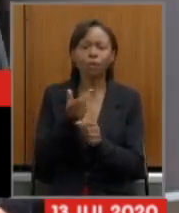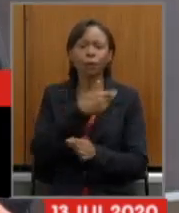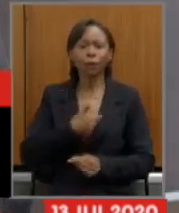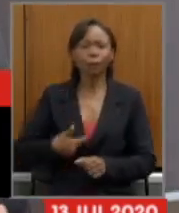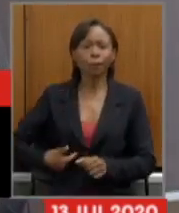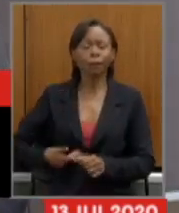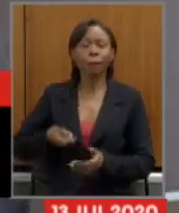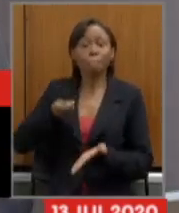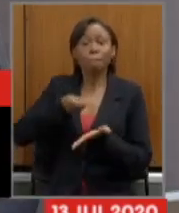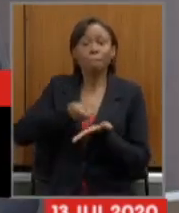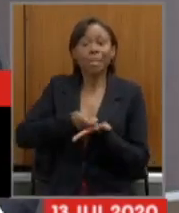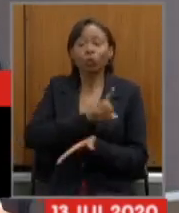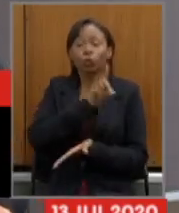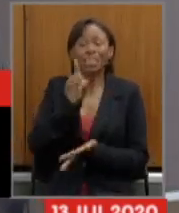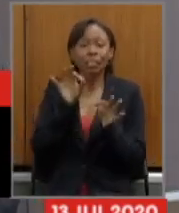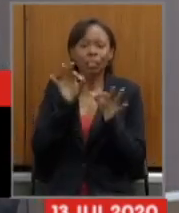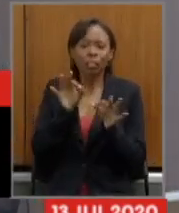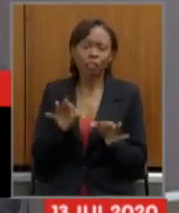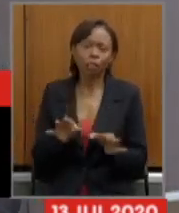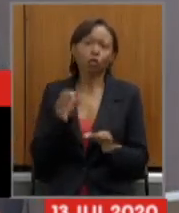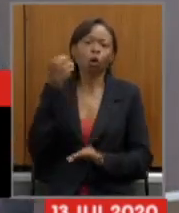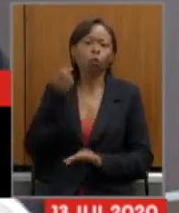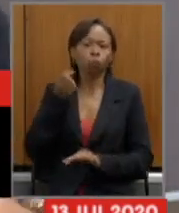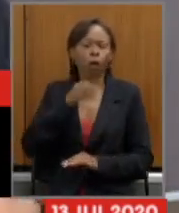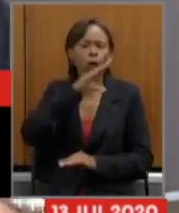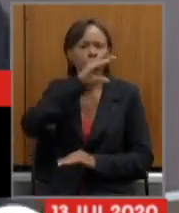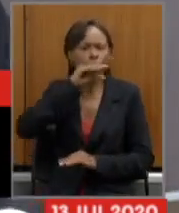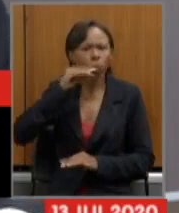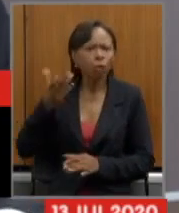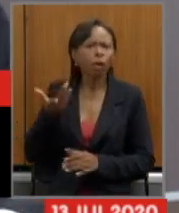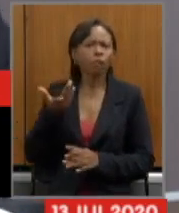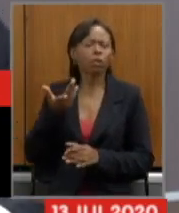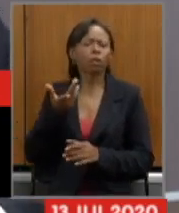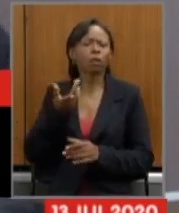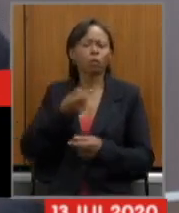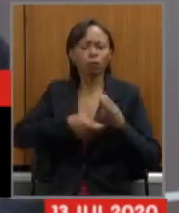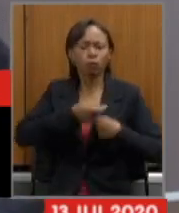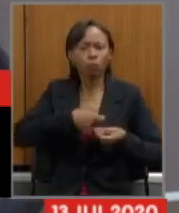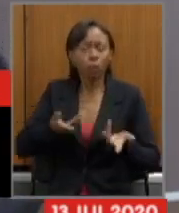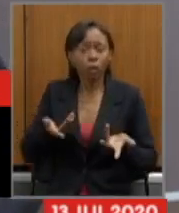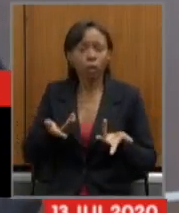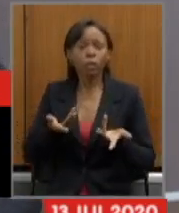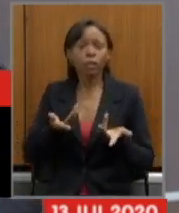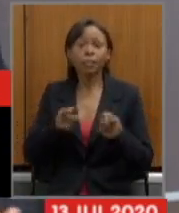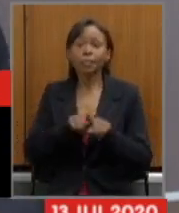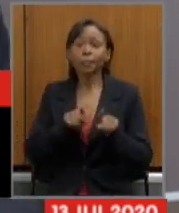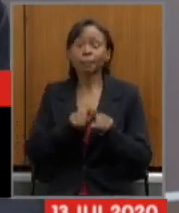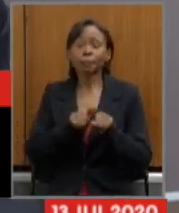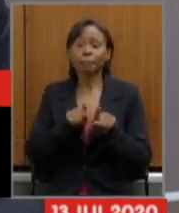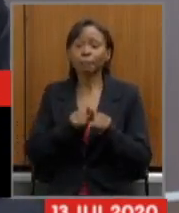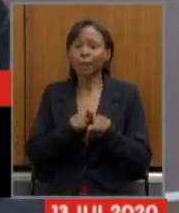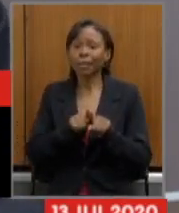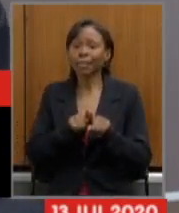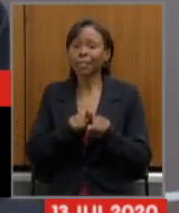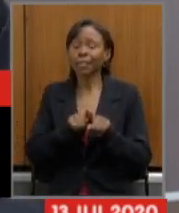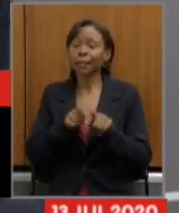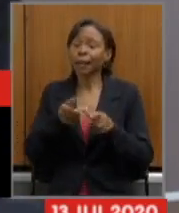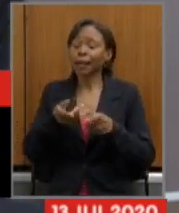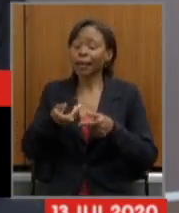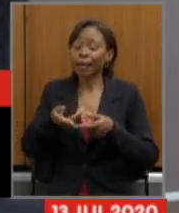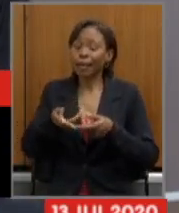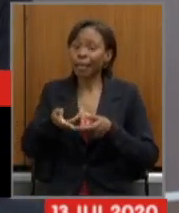pensionistas, aposentados e fornecedores, para viabilizar os investimentos que precisam ser feitos em prol dos mineiros,